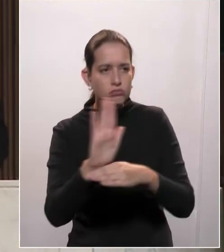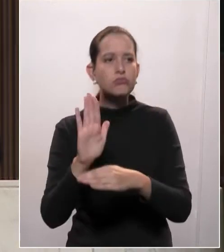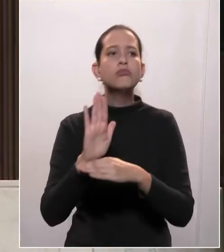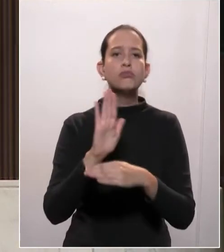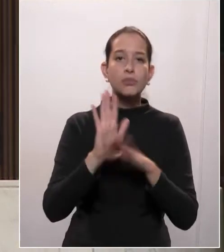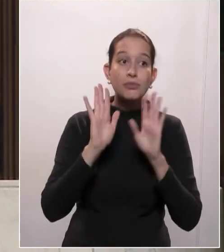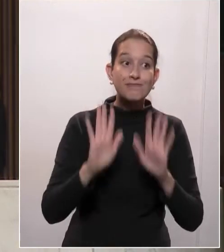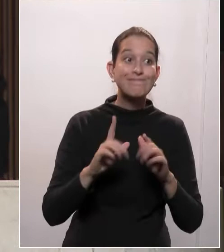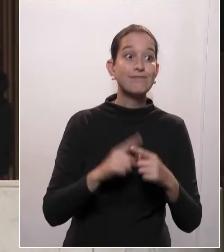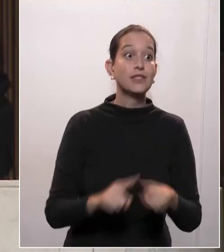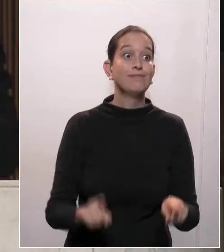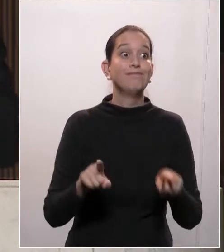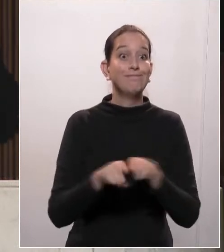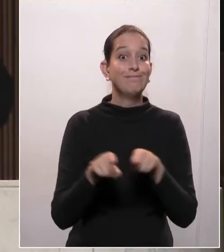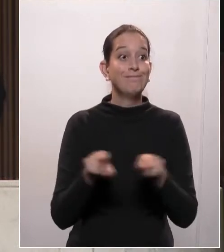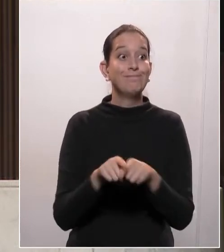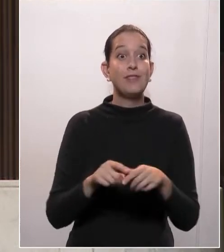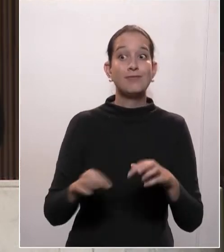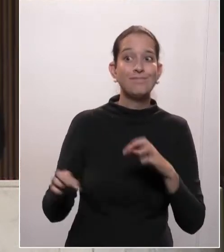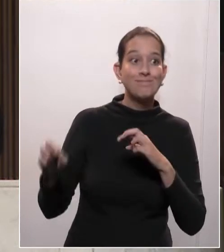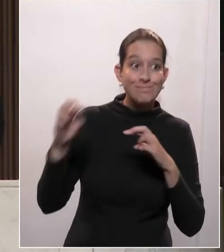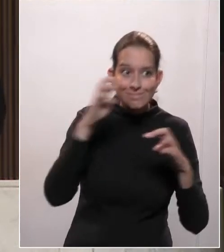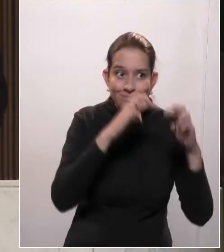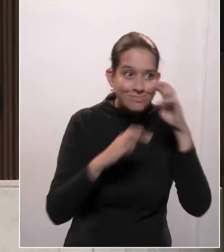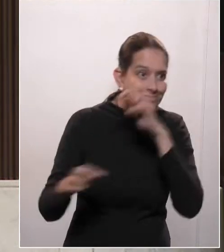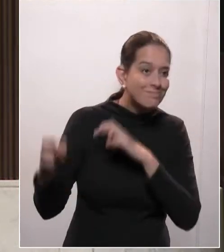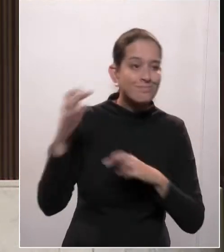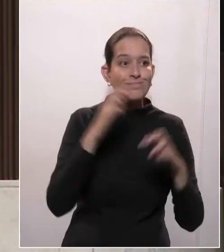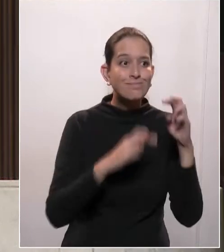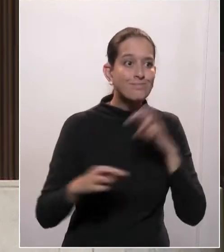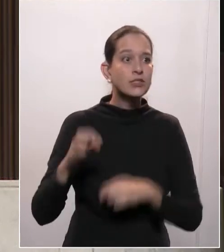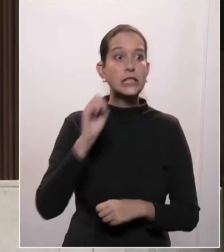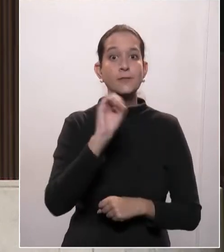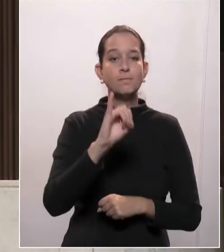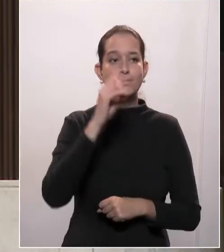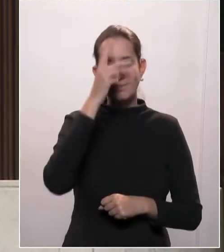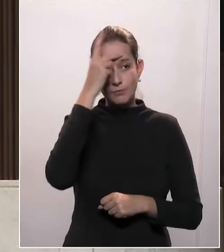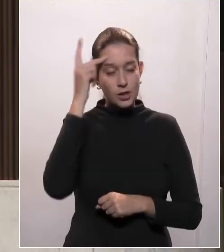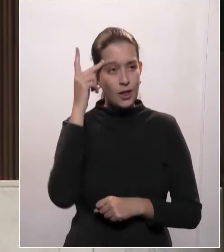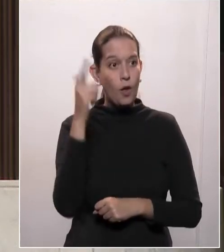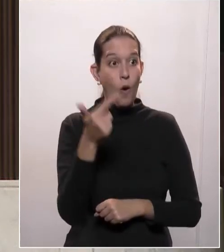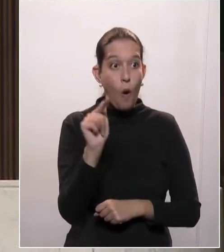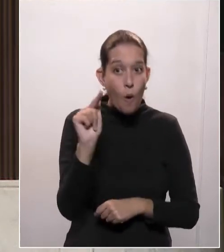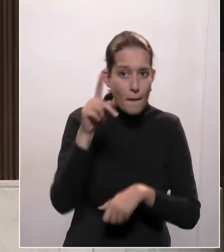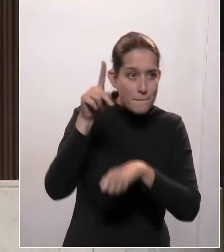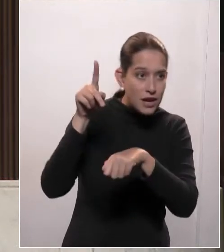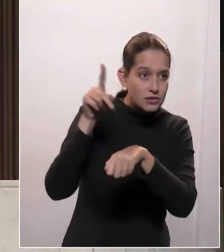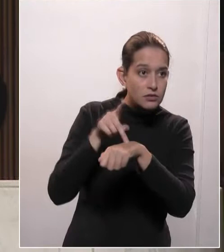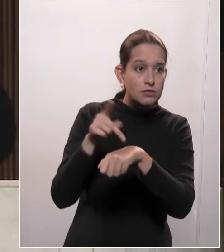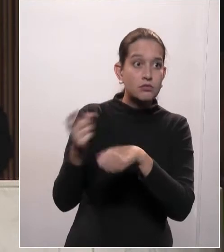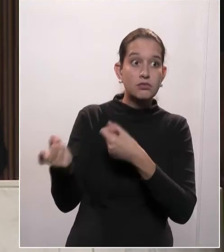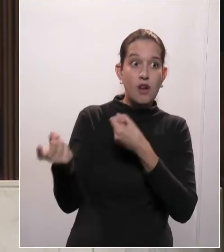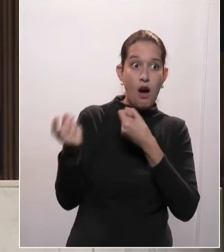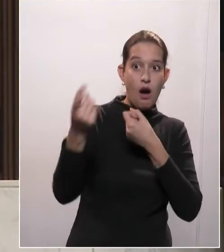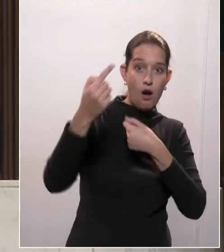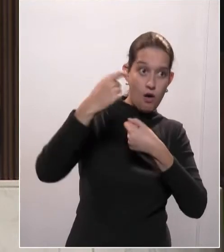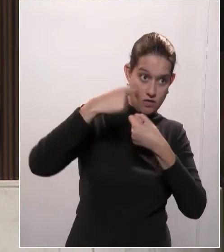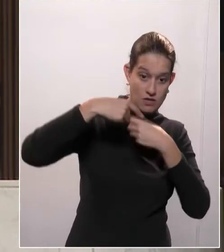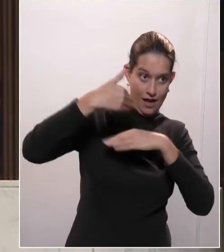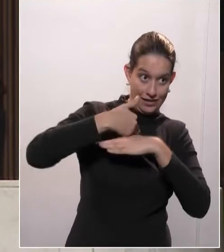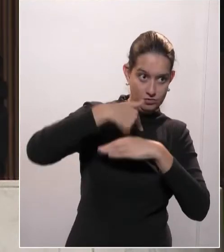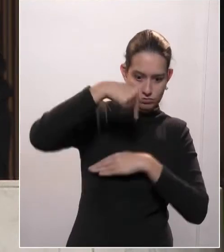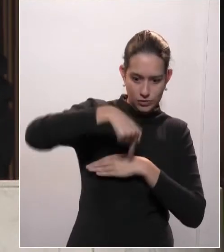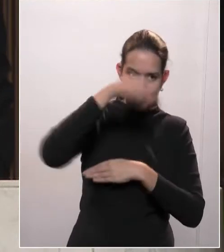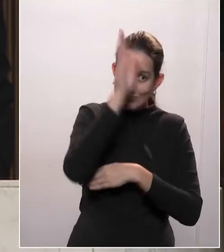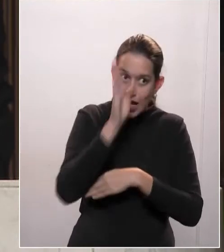fazer uma triagem. Colocar em quarentena quem pode correr risco e pôr a população brasileira em